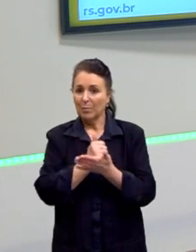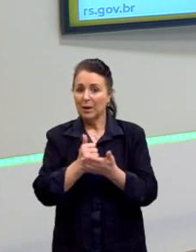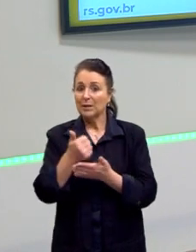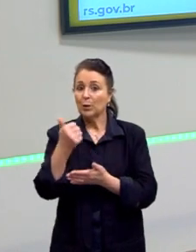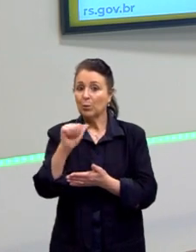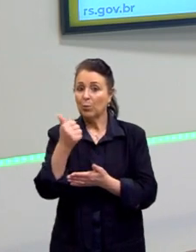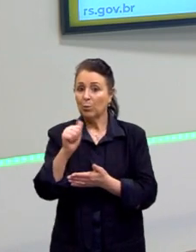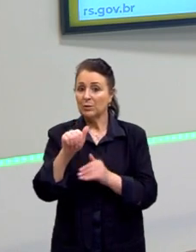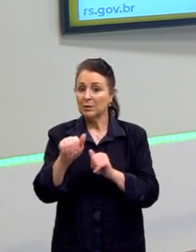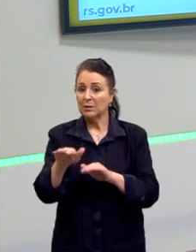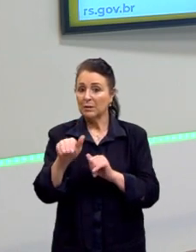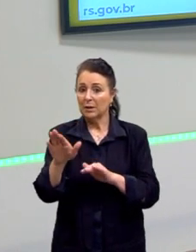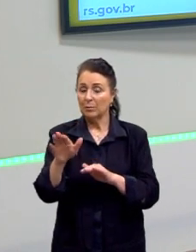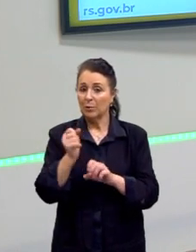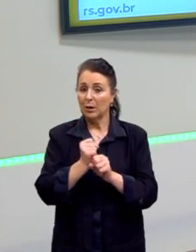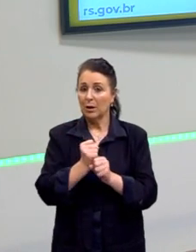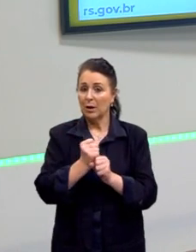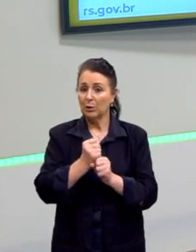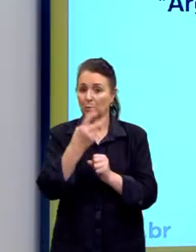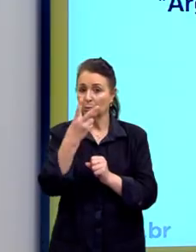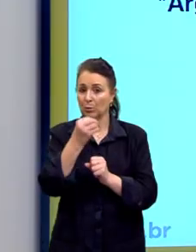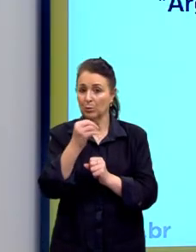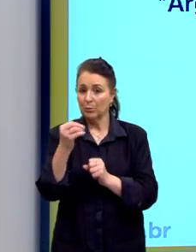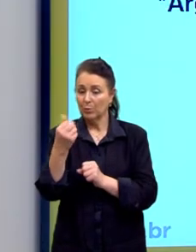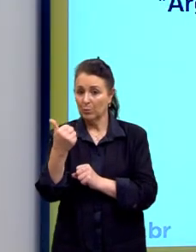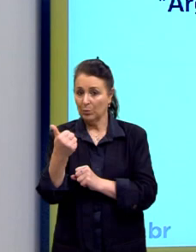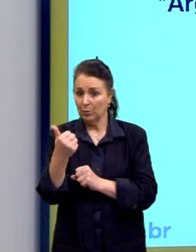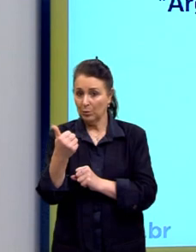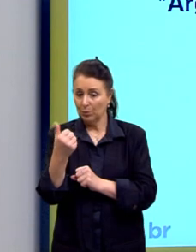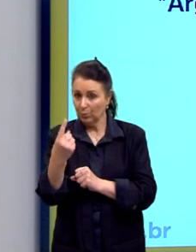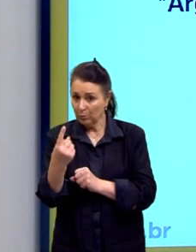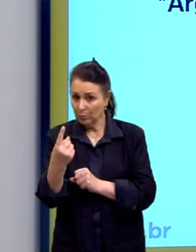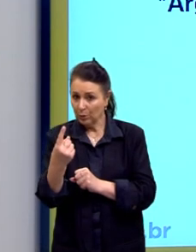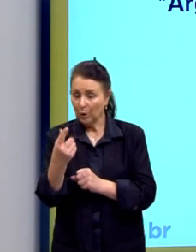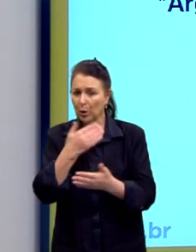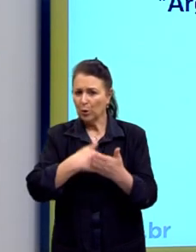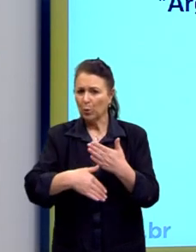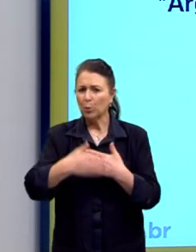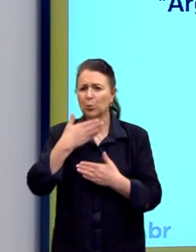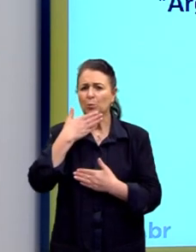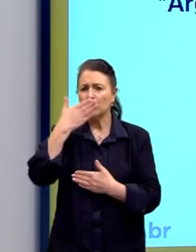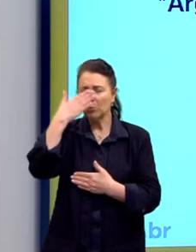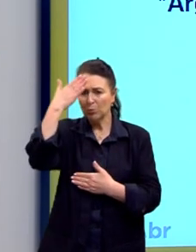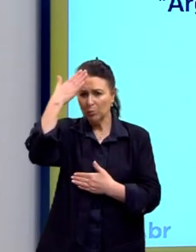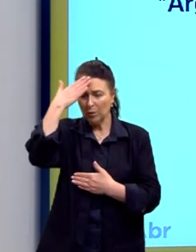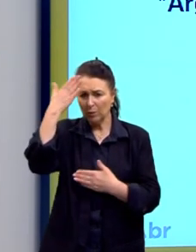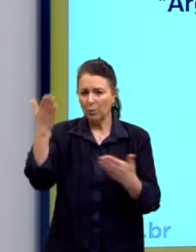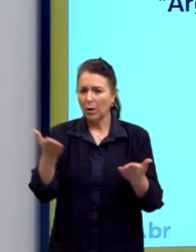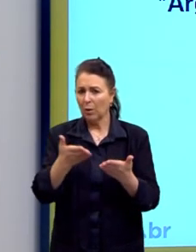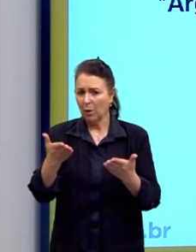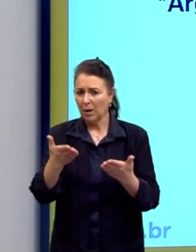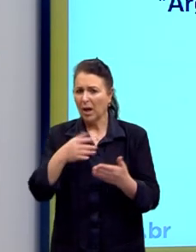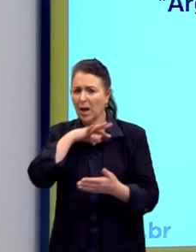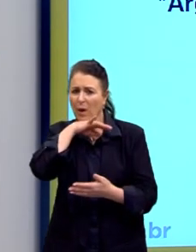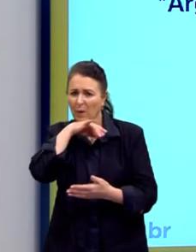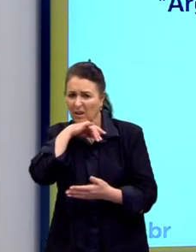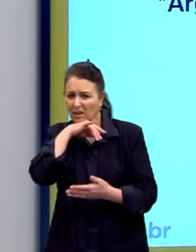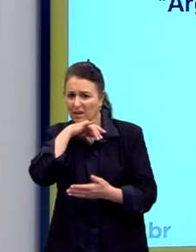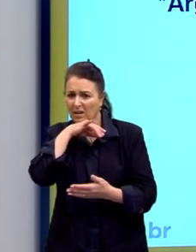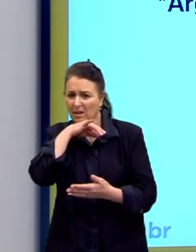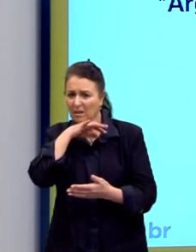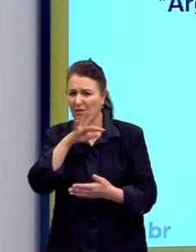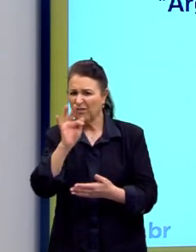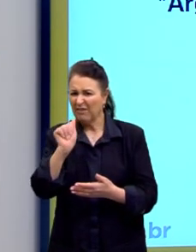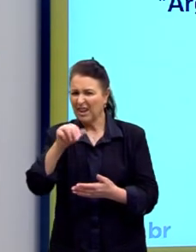de 2001, acreditar que todo muçulmano é terrorista e fanático. Isso também é uma